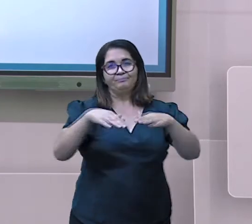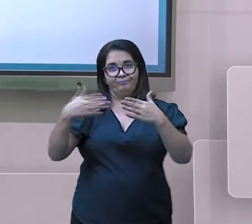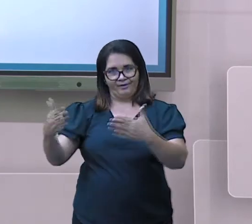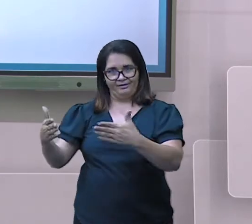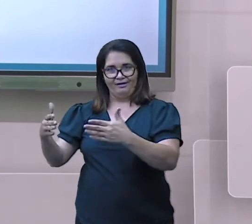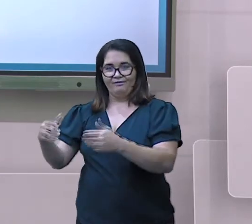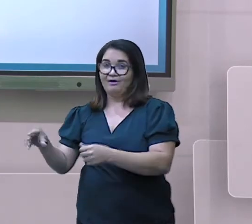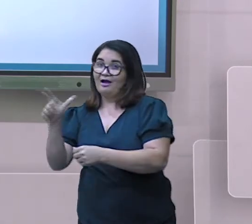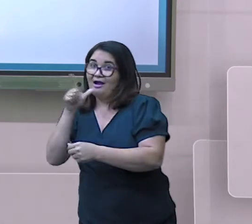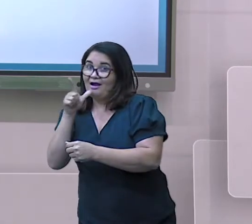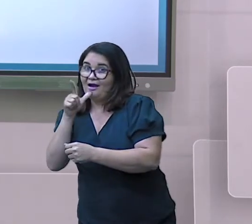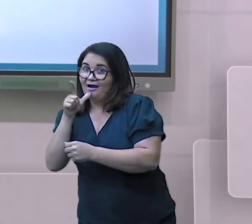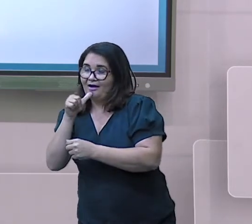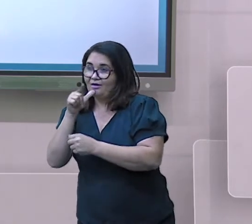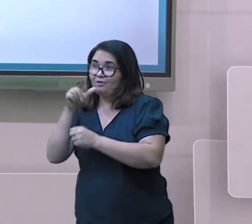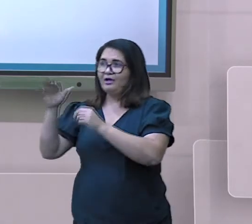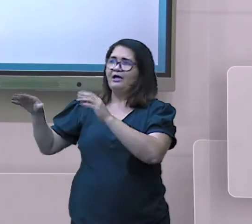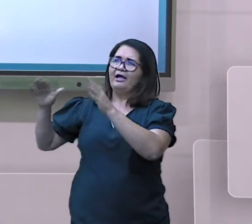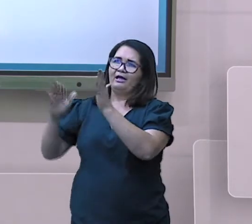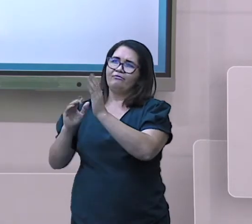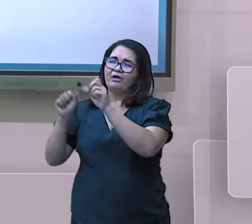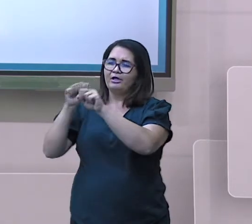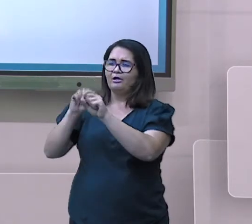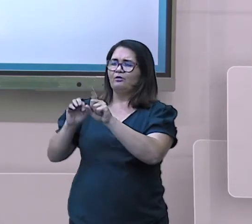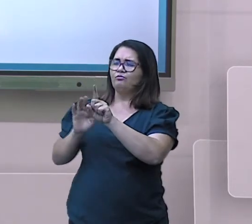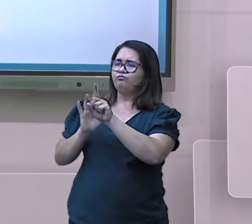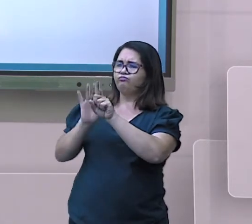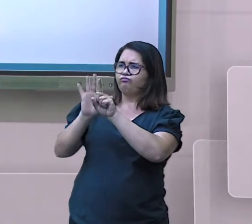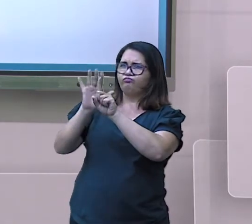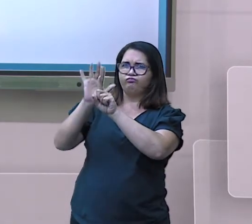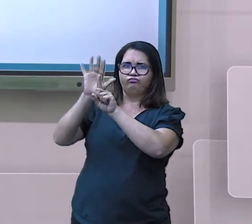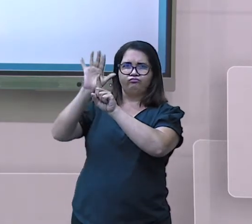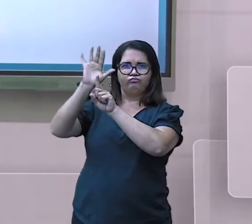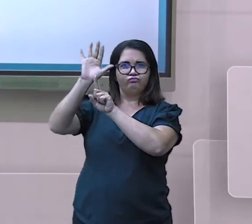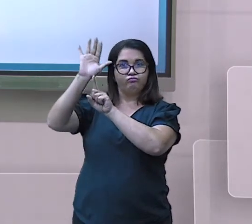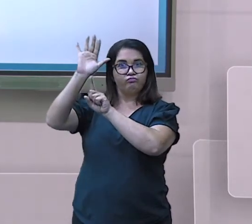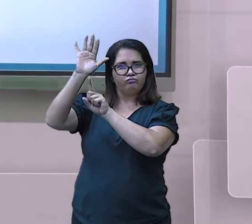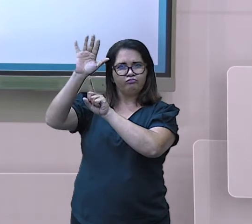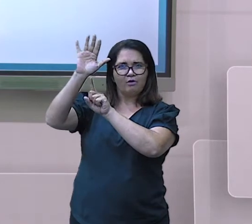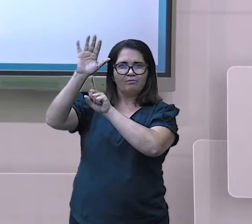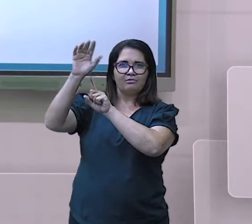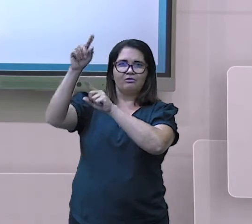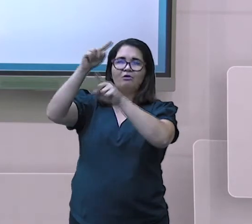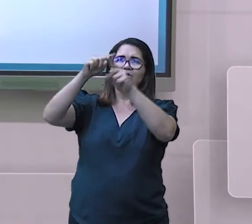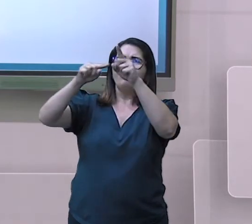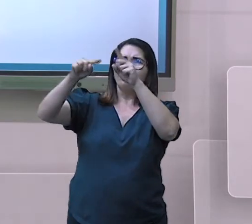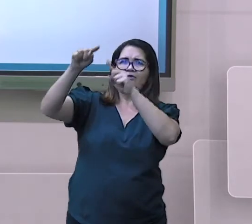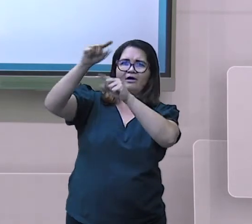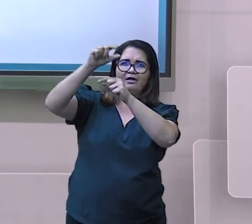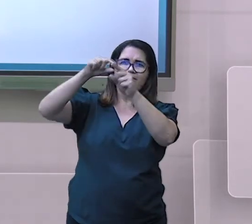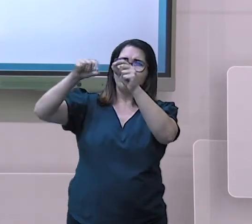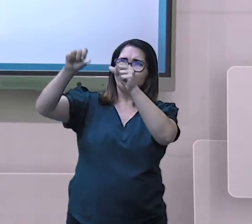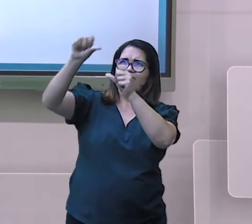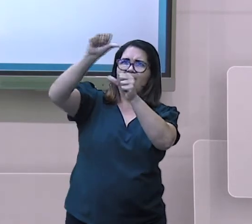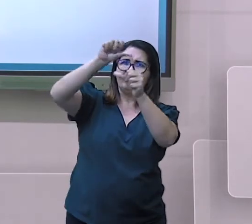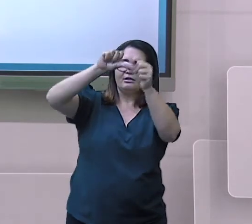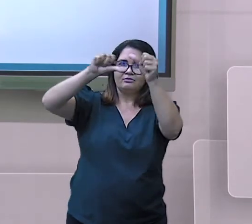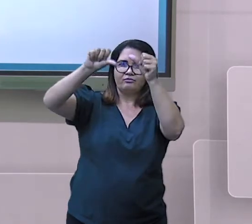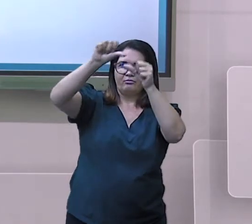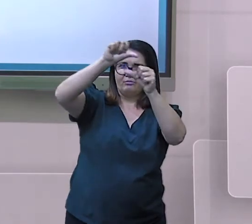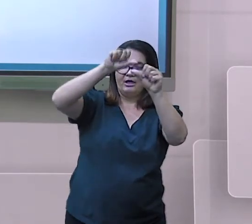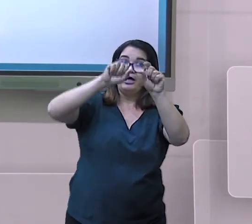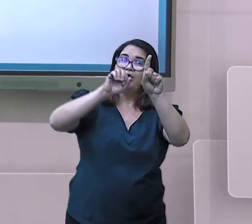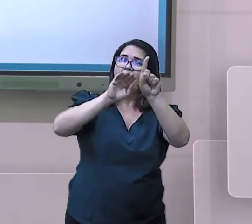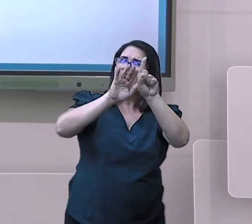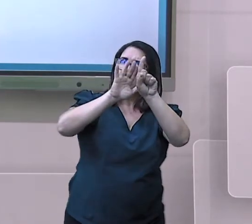vem o vapor por aqui, gera a turbina. Aí a água, né, o vapor, ele vira a água